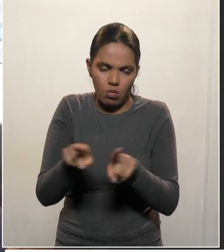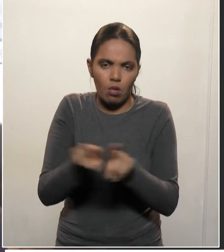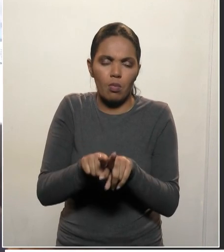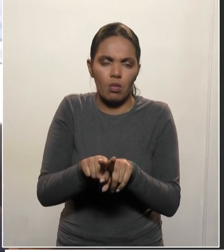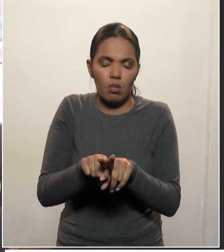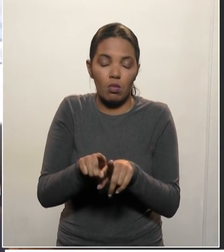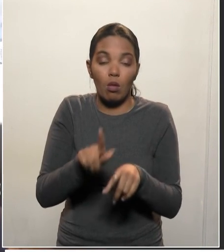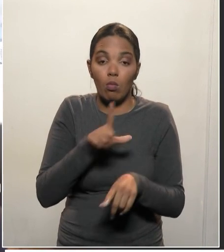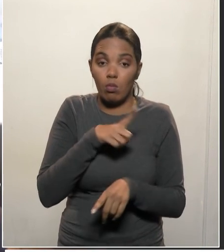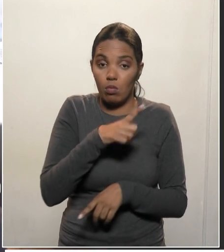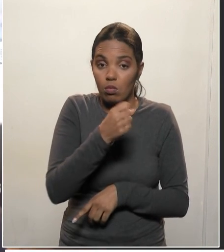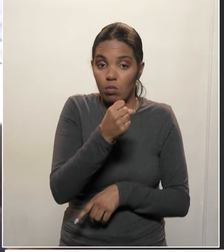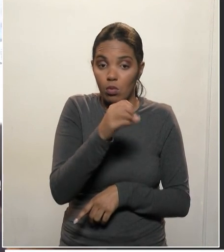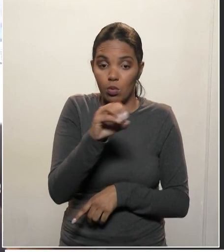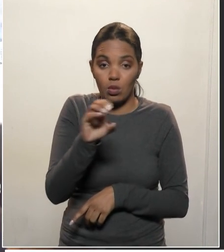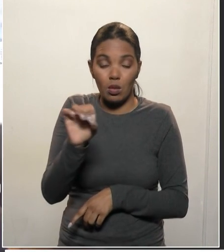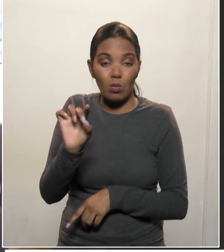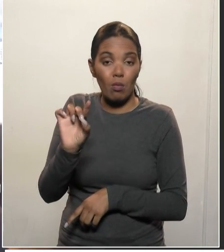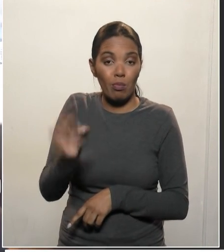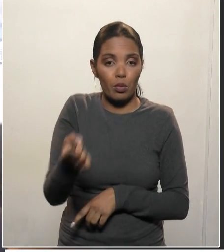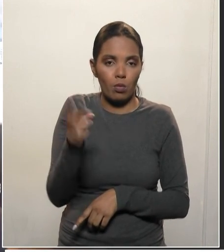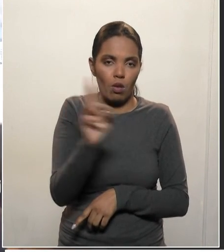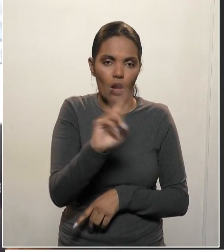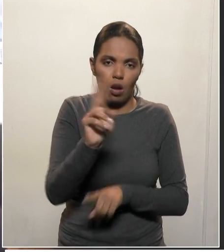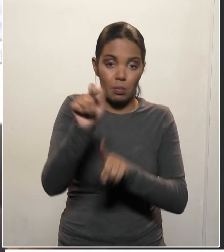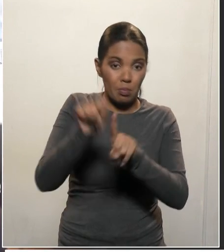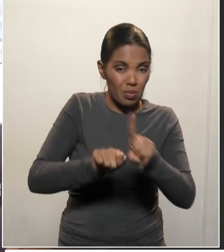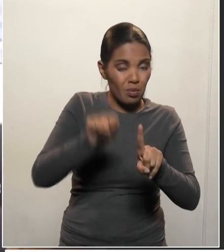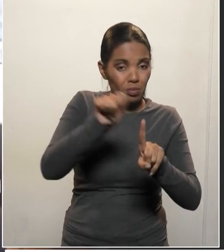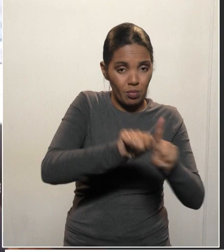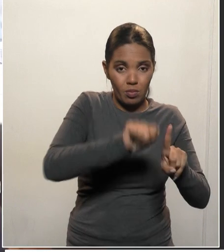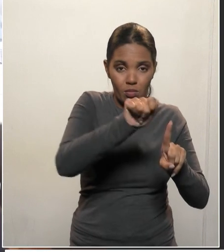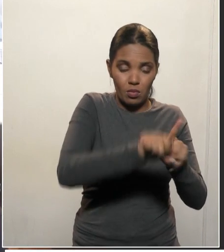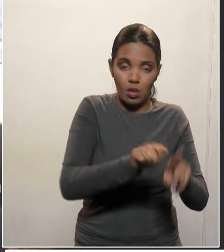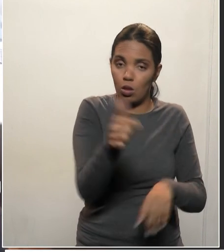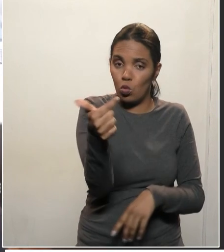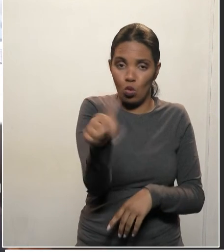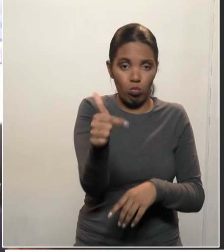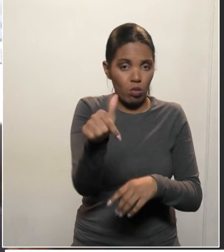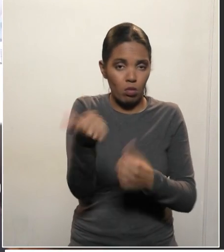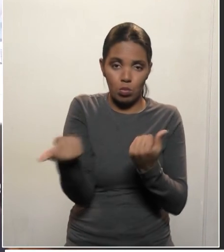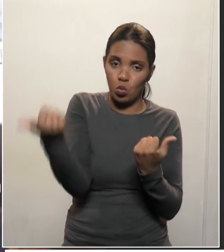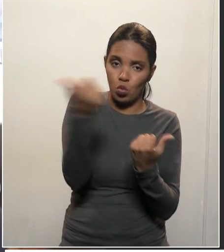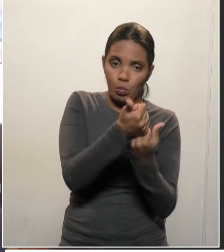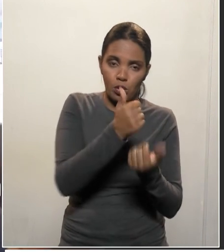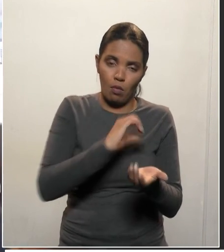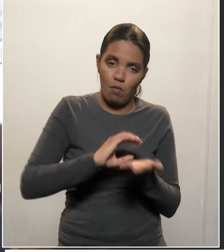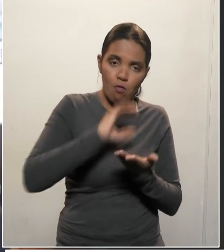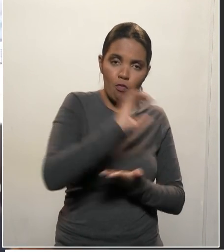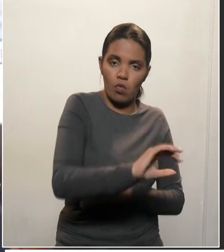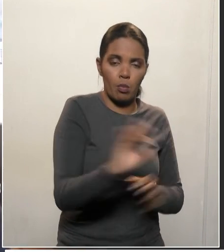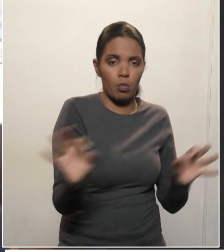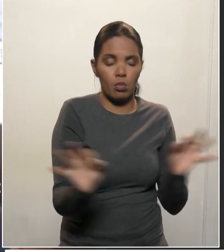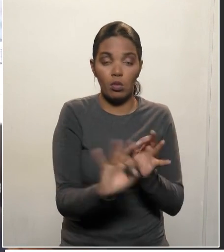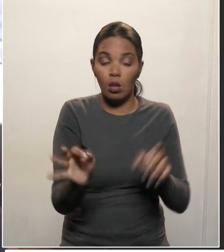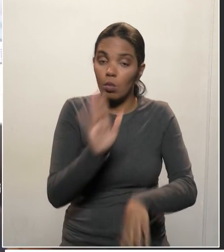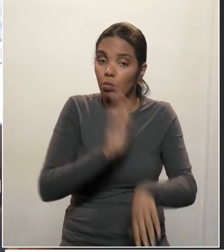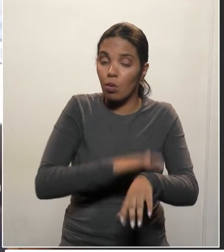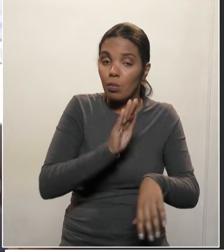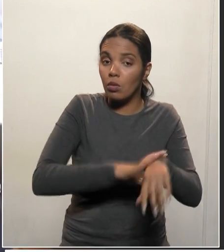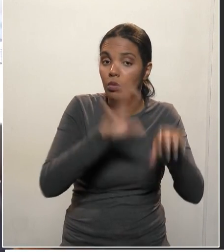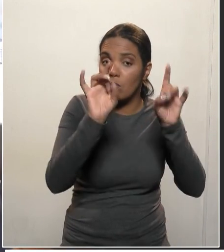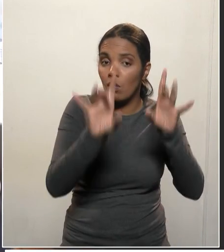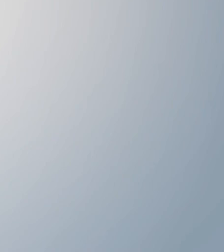em cerca de R$ 800 mil por mês. E não existe nenhuma compensação por esse momento excepcional que nós